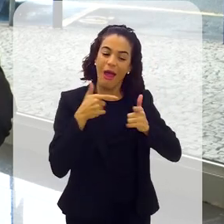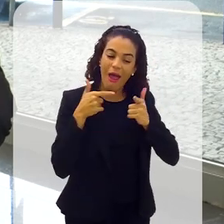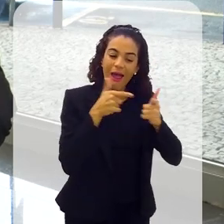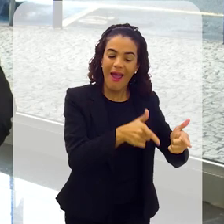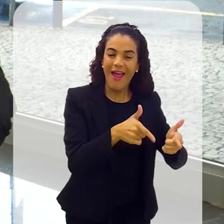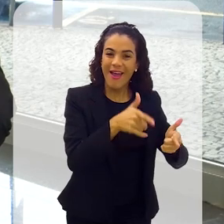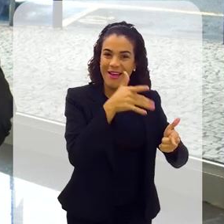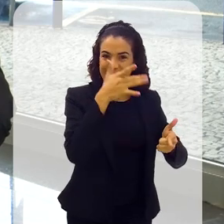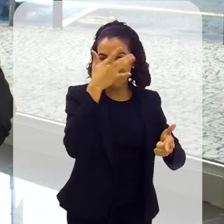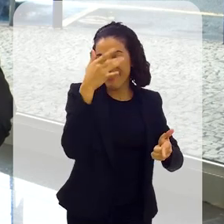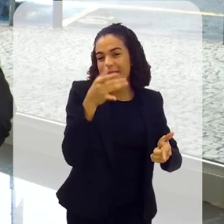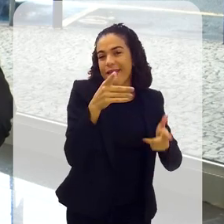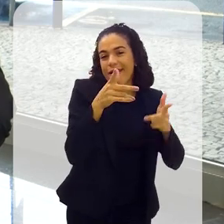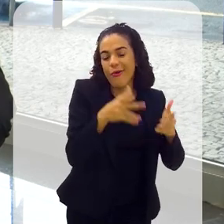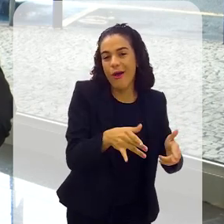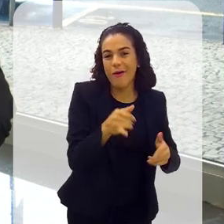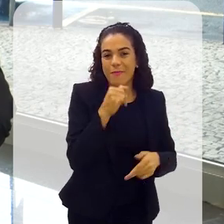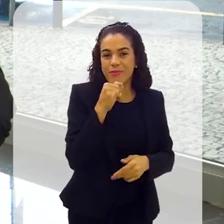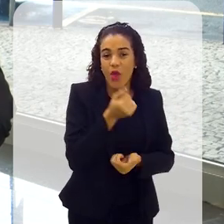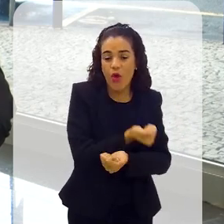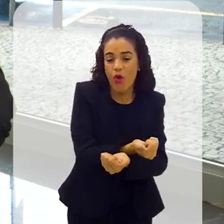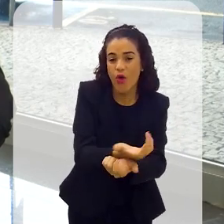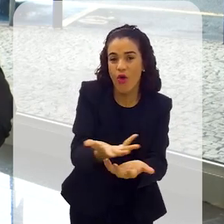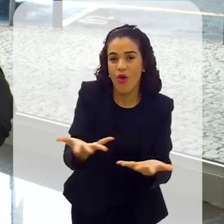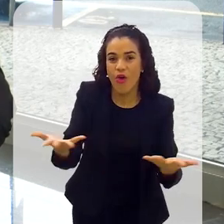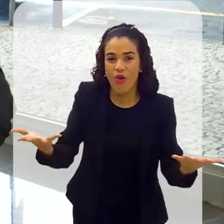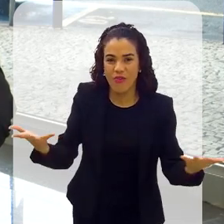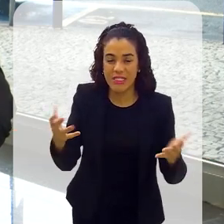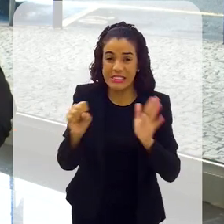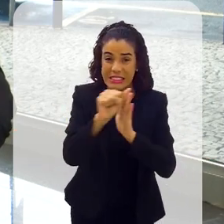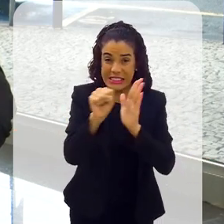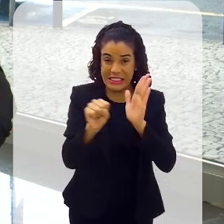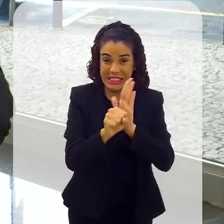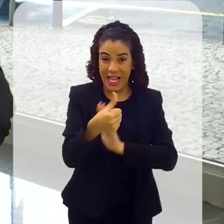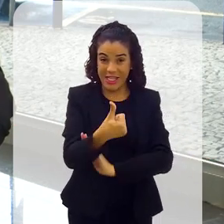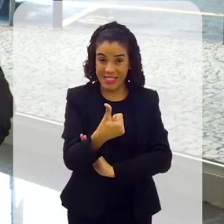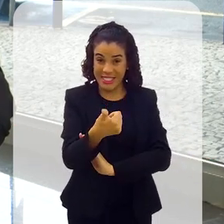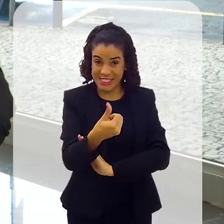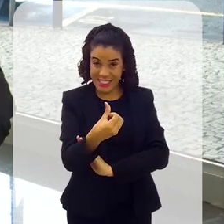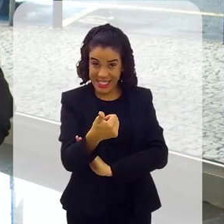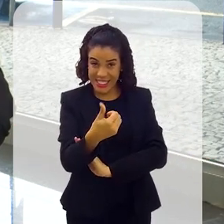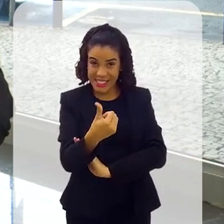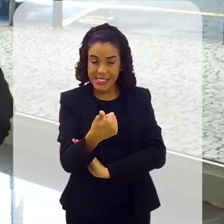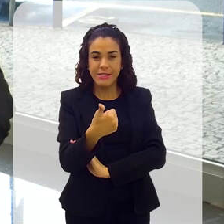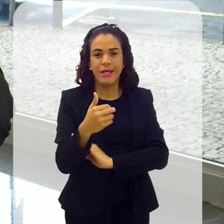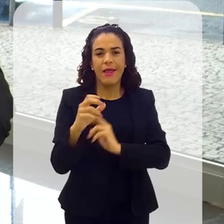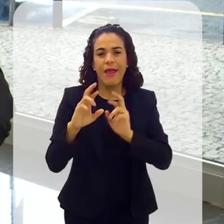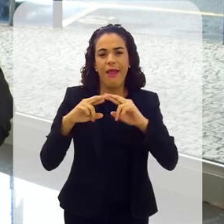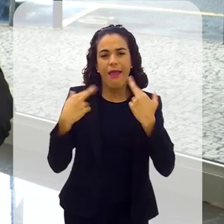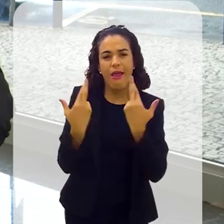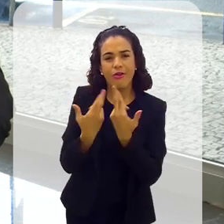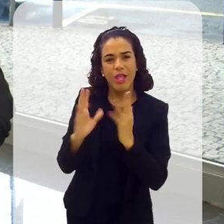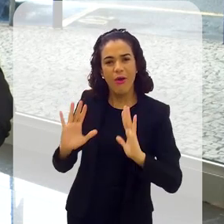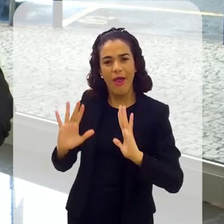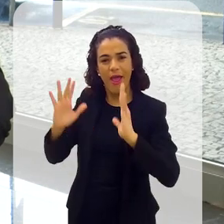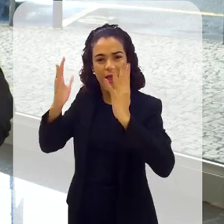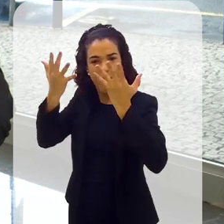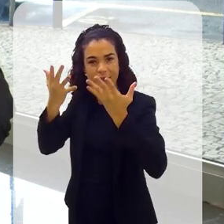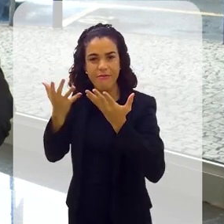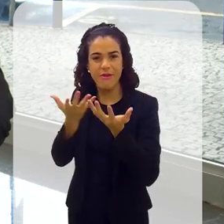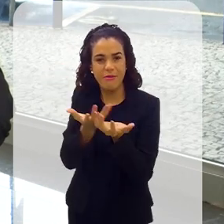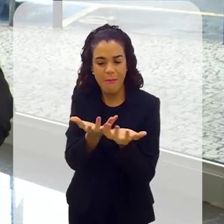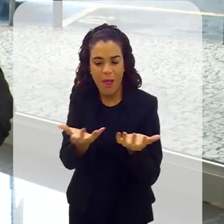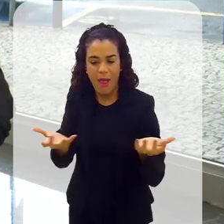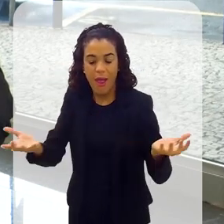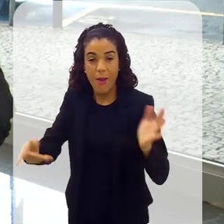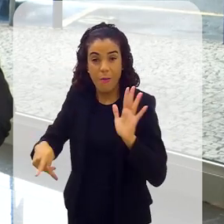era como era chamada uma iguaria oferecida desde o século XVI nas reuniões, nos